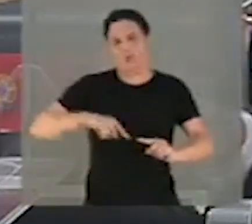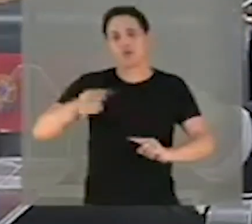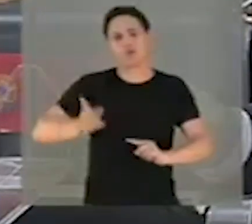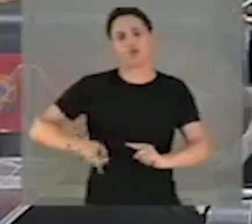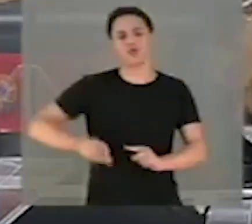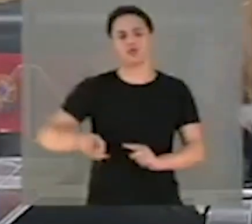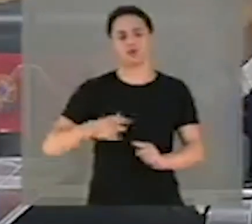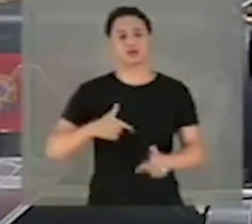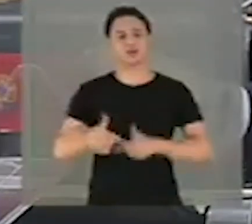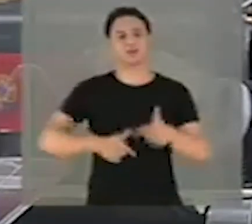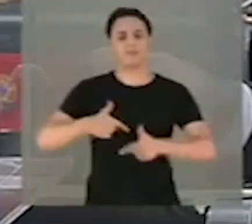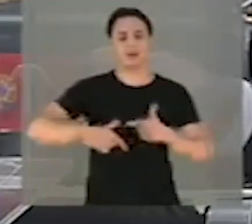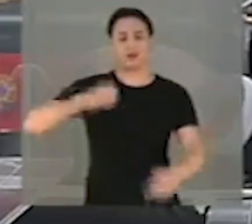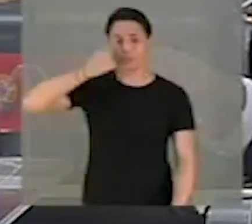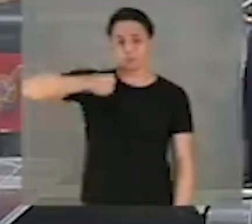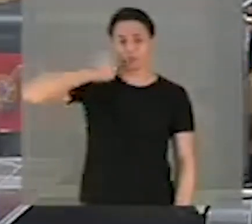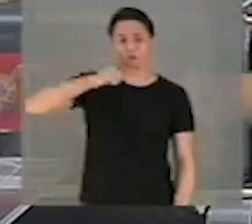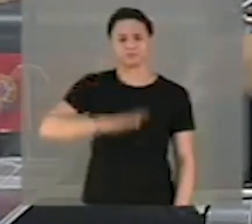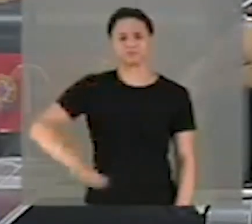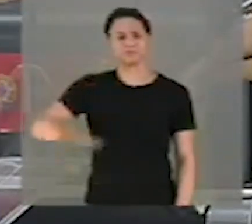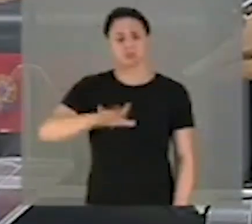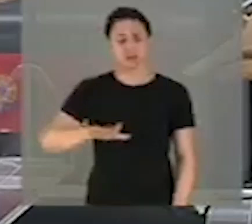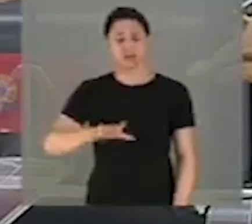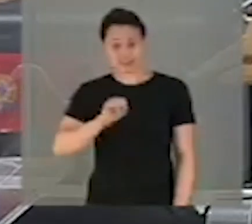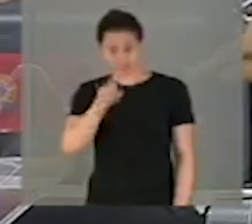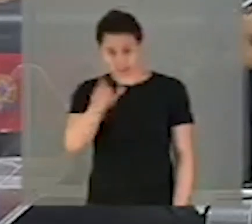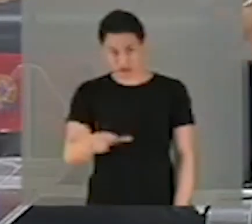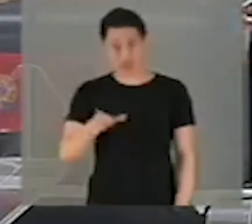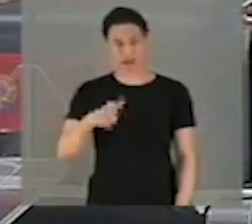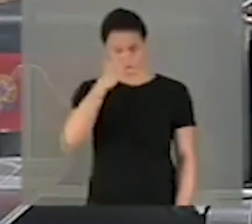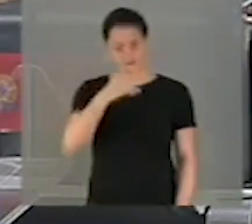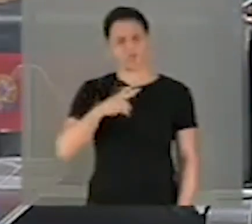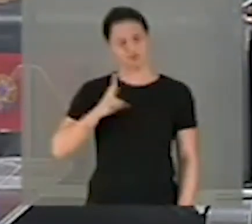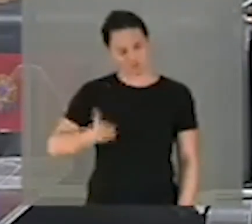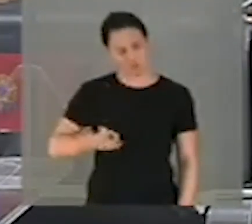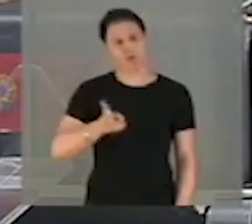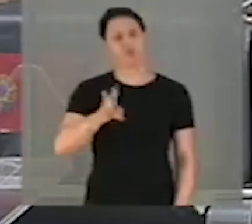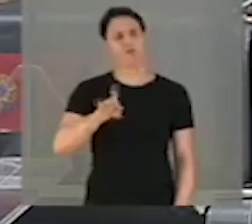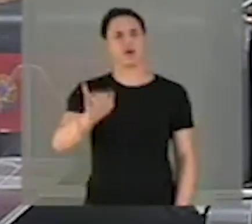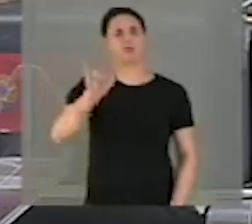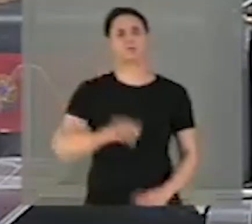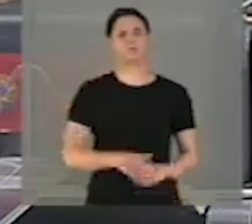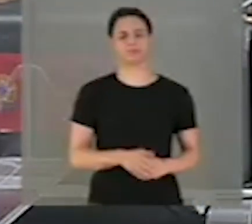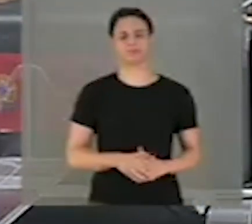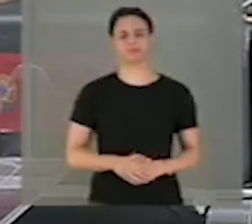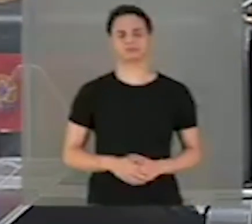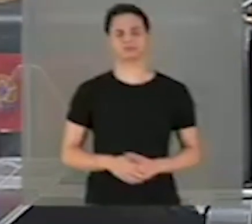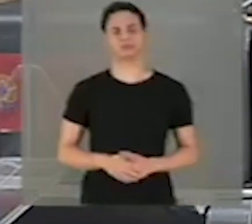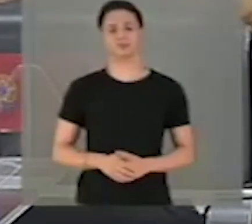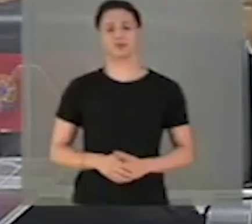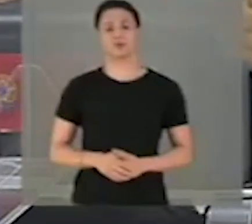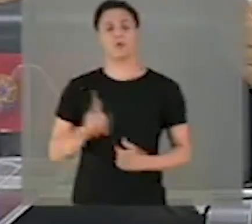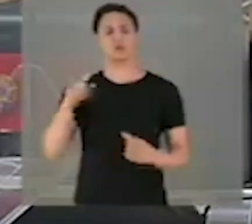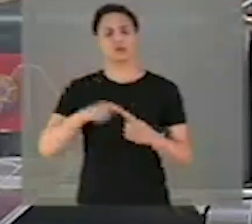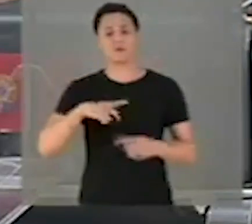senadoras, se sérios, terão continuidade na sequência para